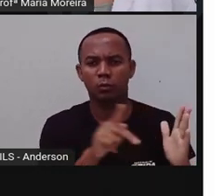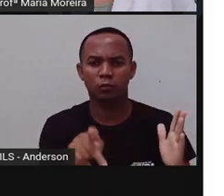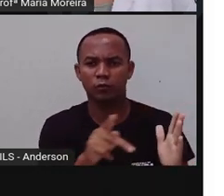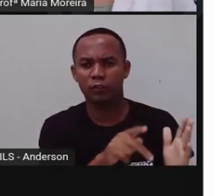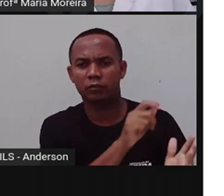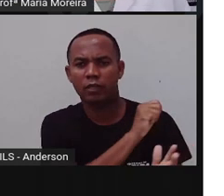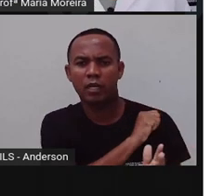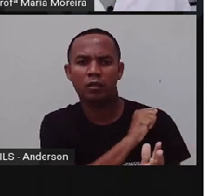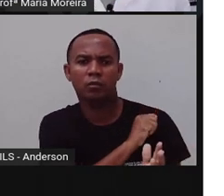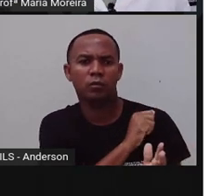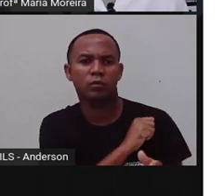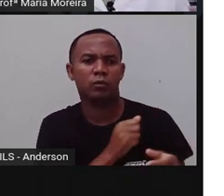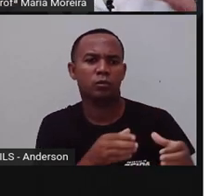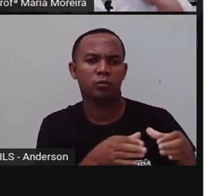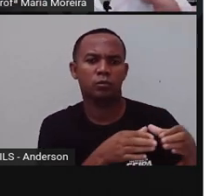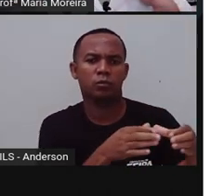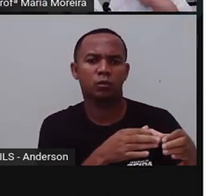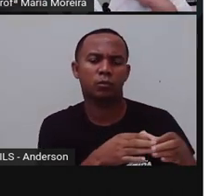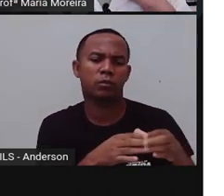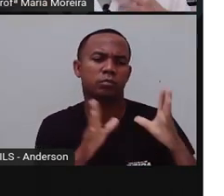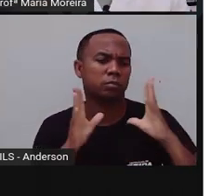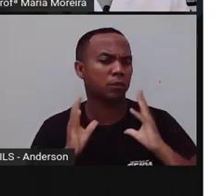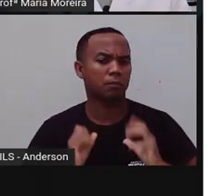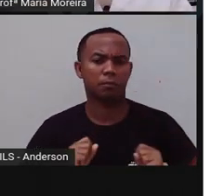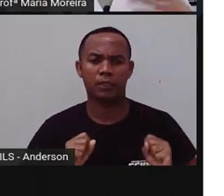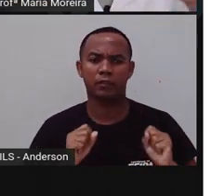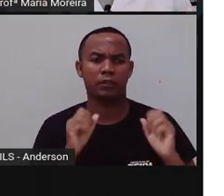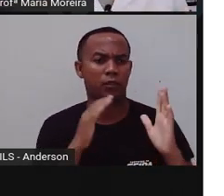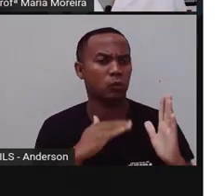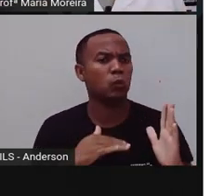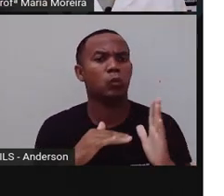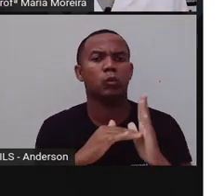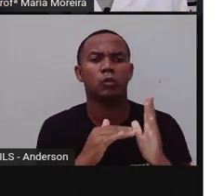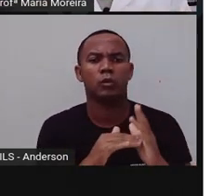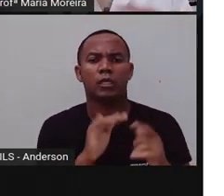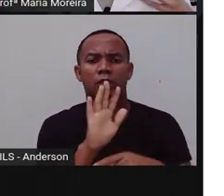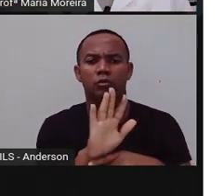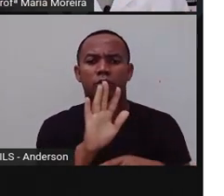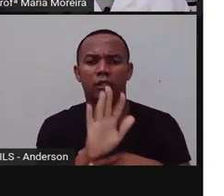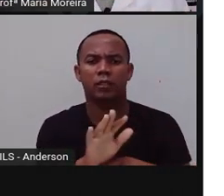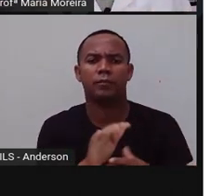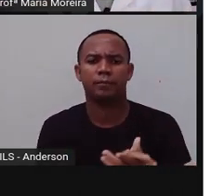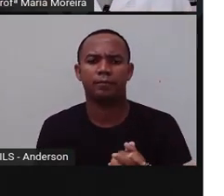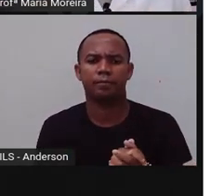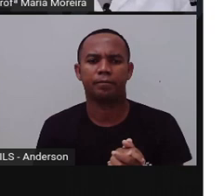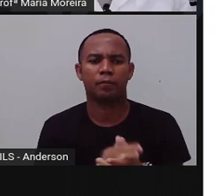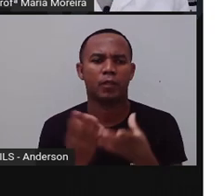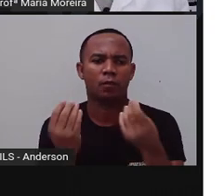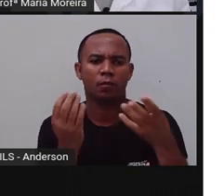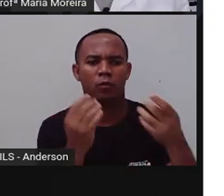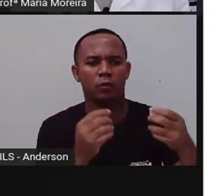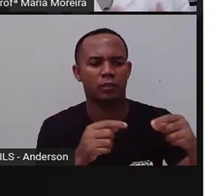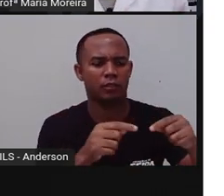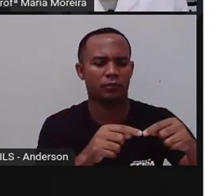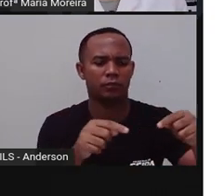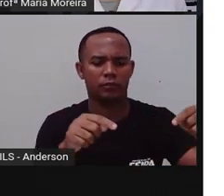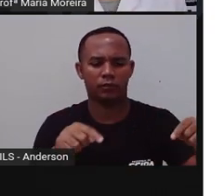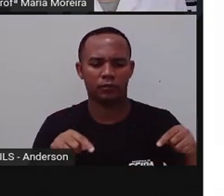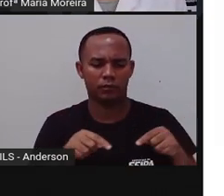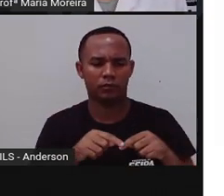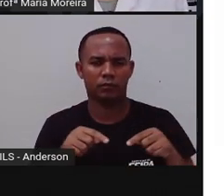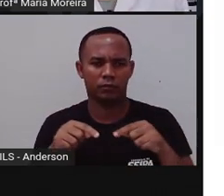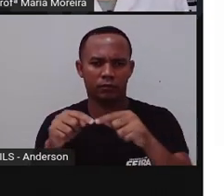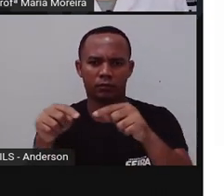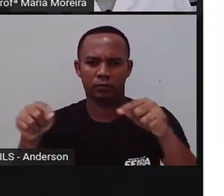ou funcionários. Bom, a escola, né? As escolas, elas são grandes, contêm várias salas. E dentro da própria